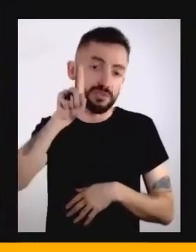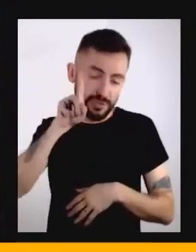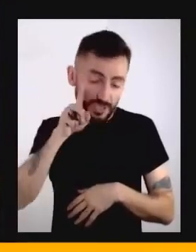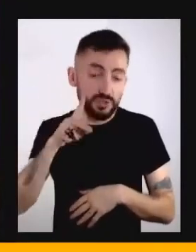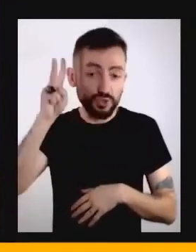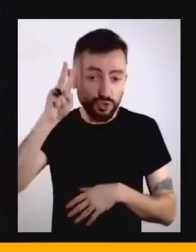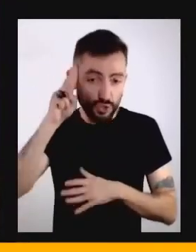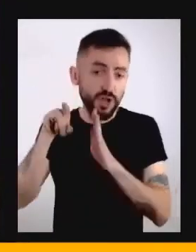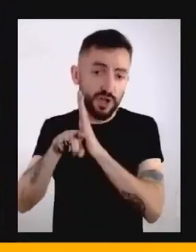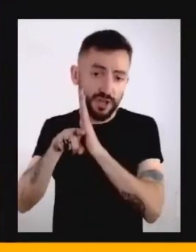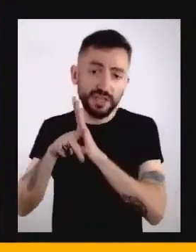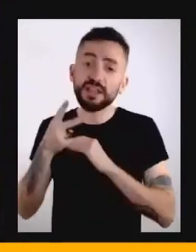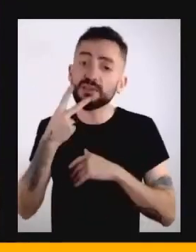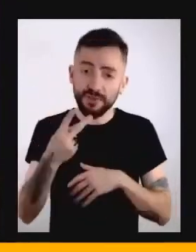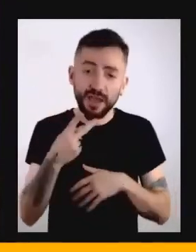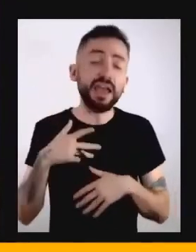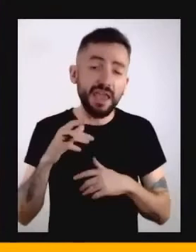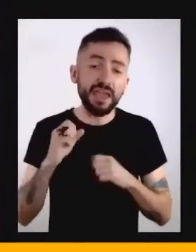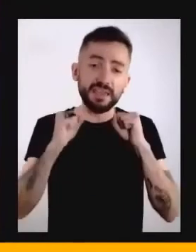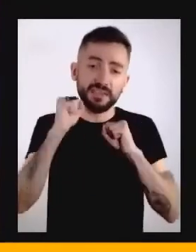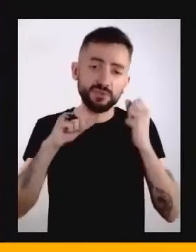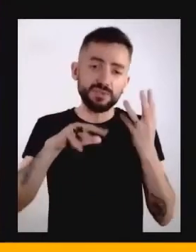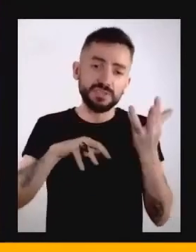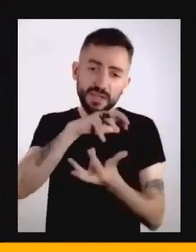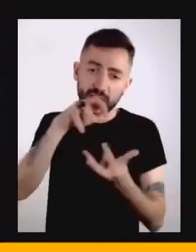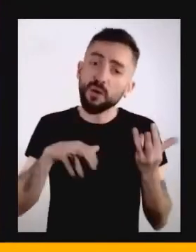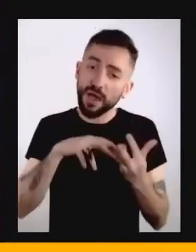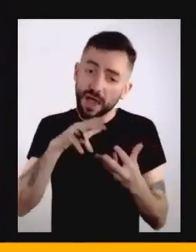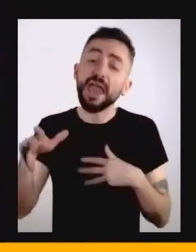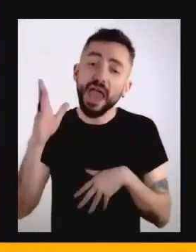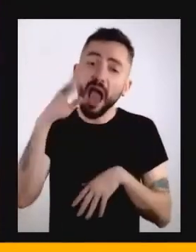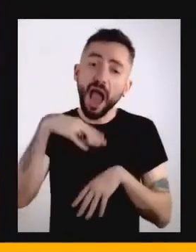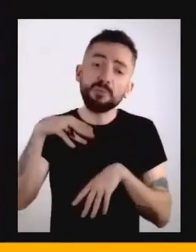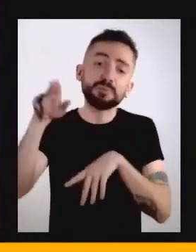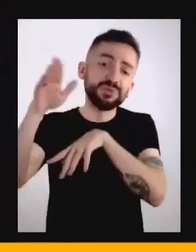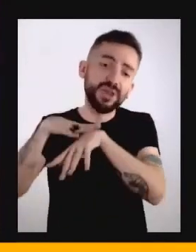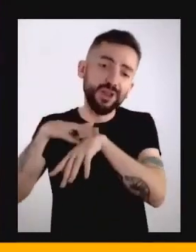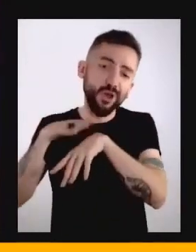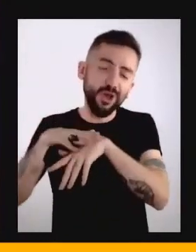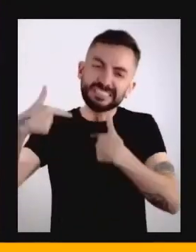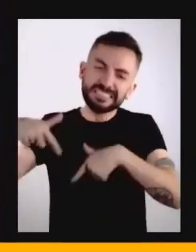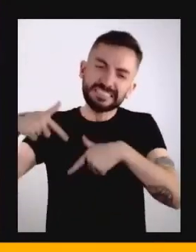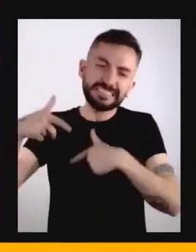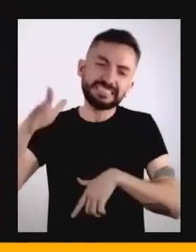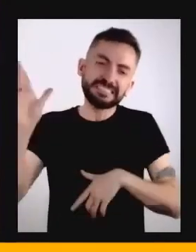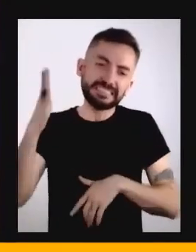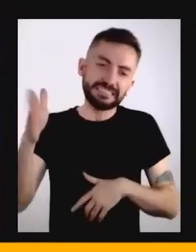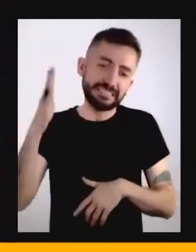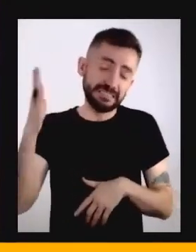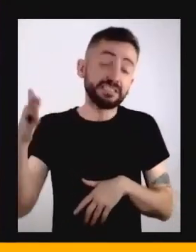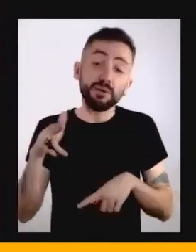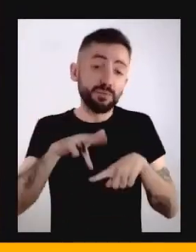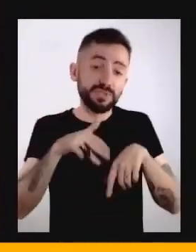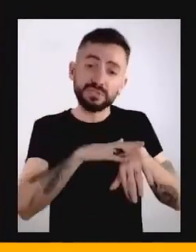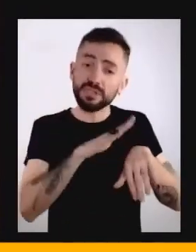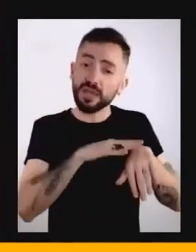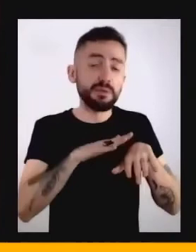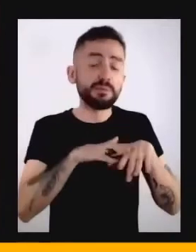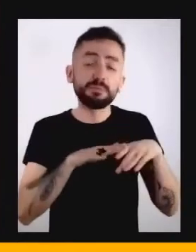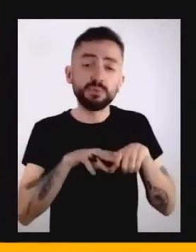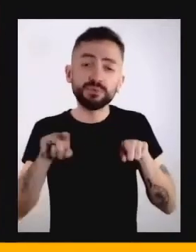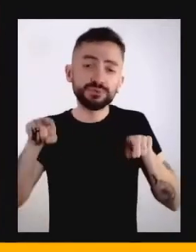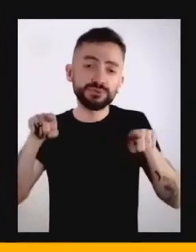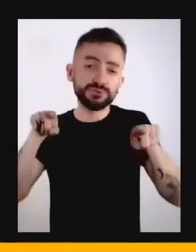definiu essa era industrial moderna. Então, a gente começa a perceber como o tempo está nesse centro dessa